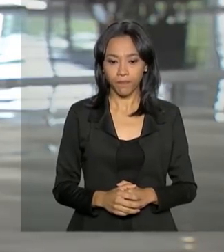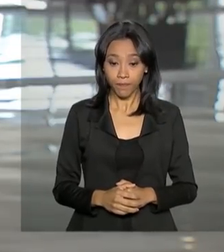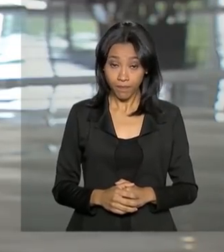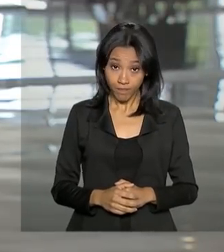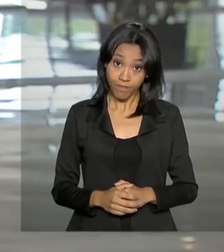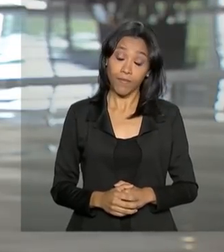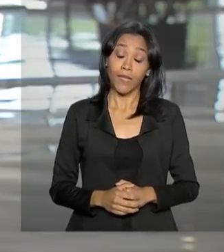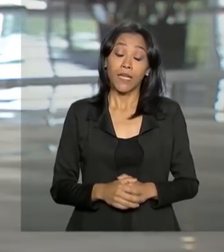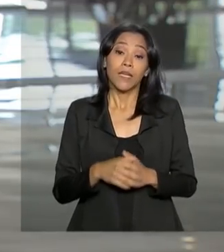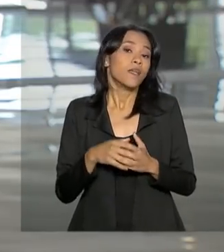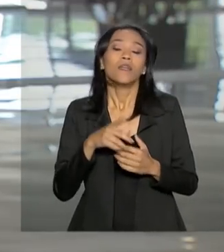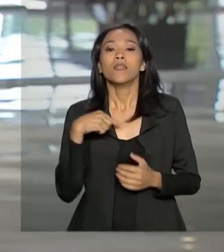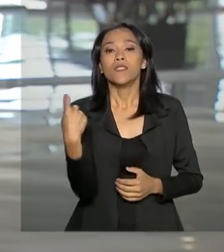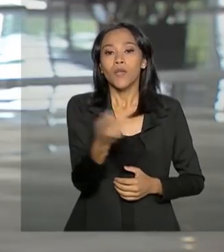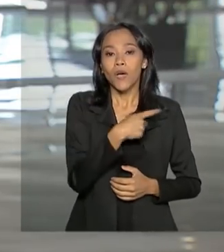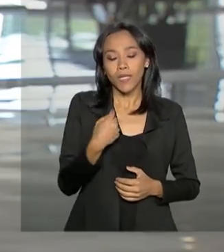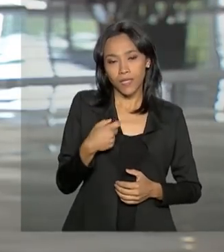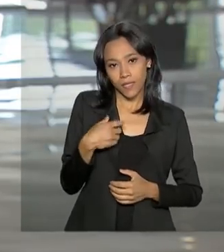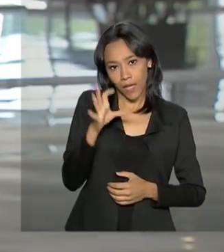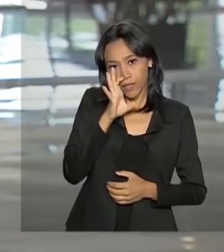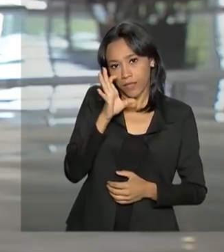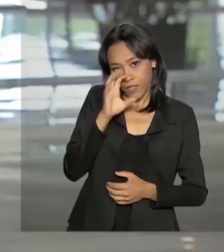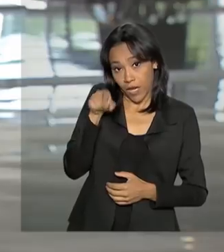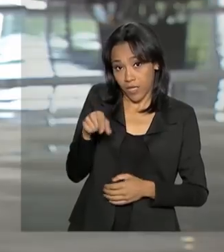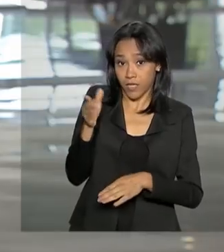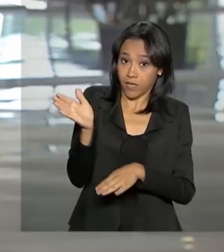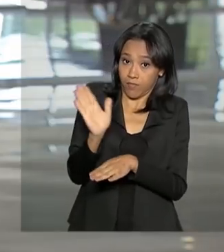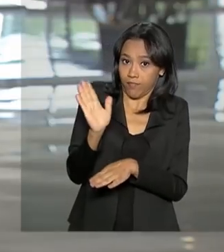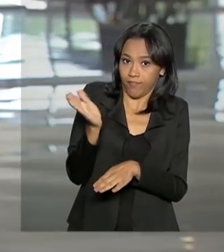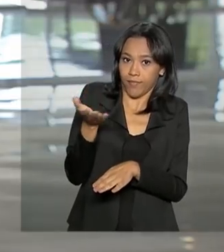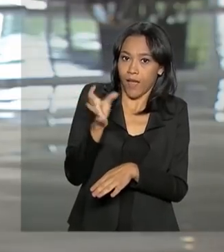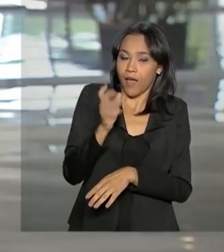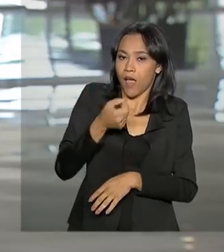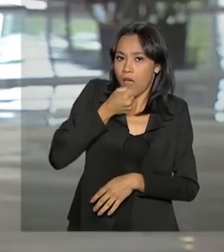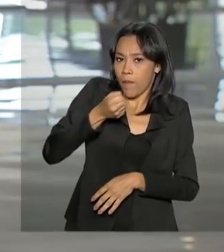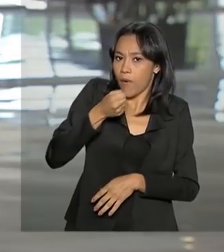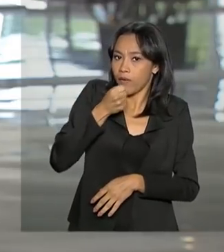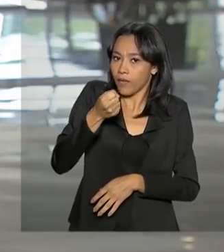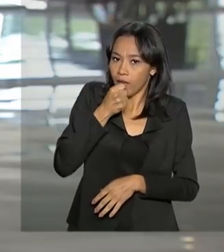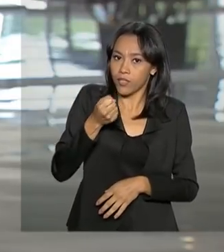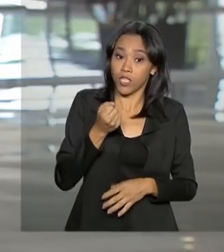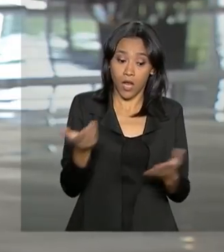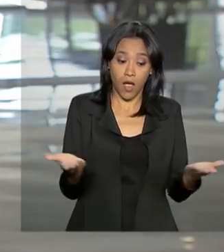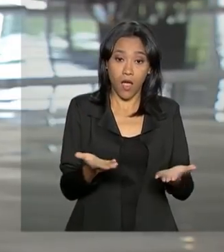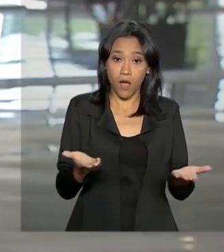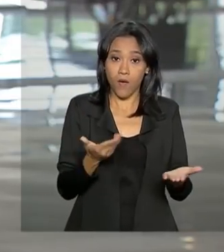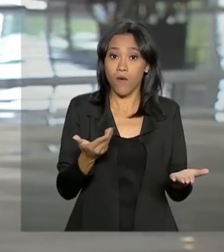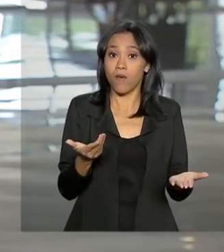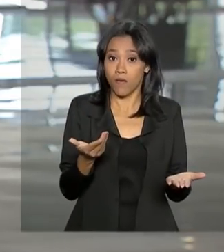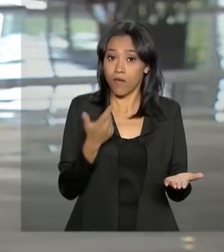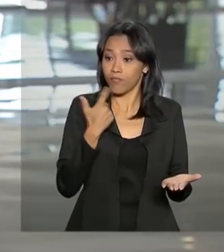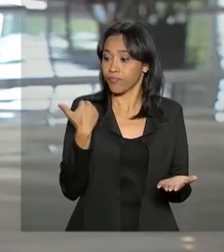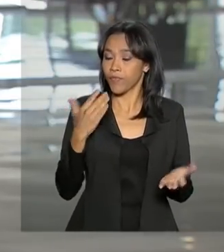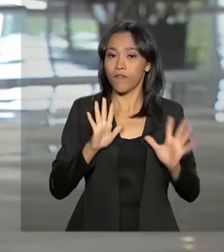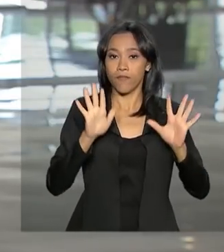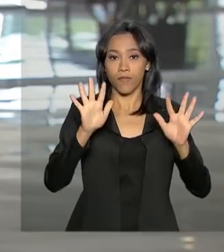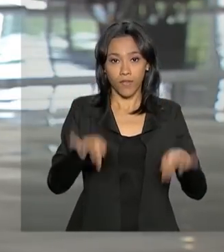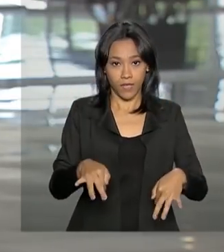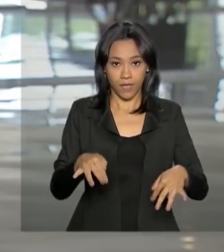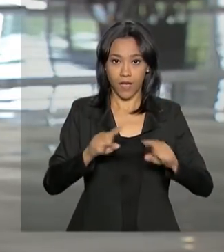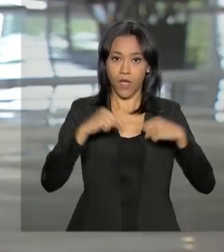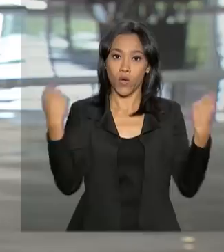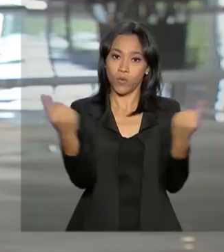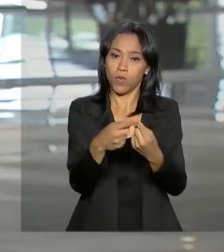Olha, enquanto a gente assistia a esta reportagem, a reunião ministerial terminou aqui no Palácio do Planalto, mas não há